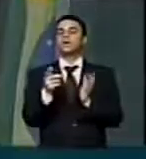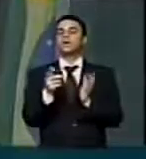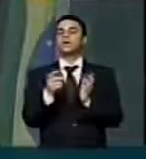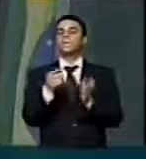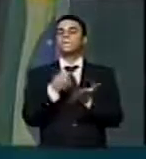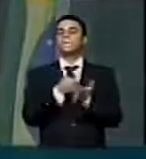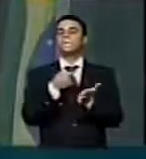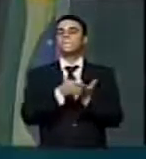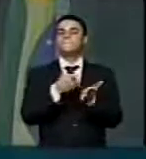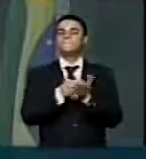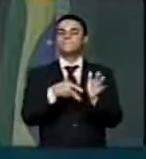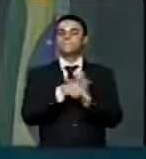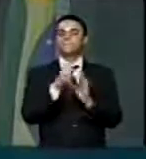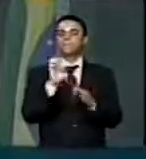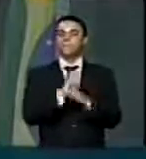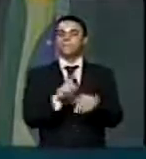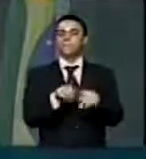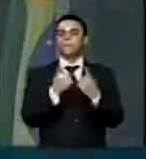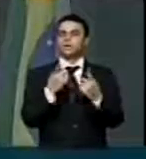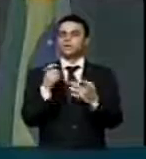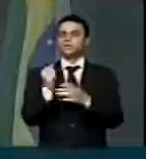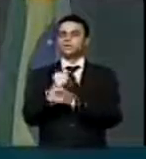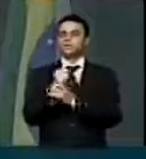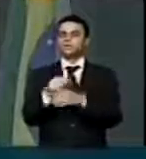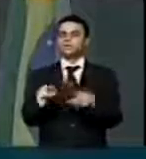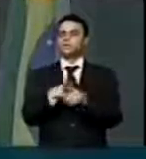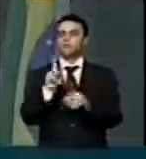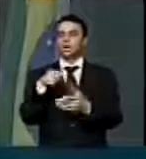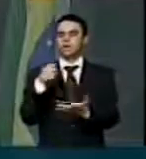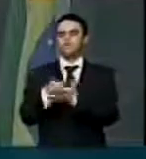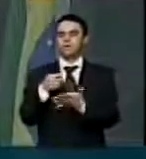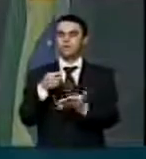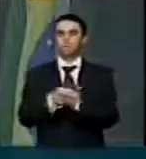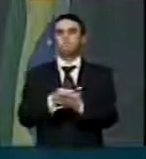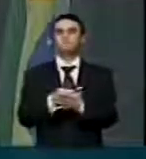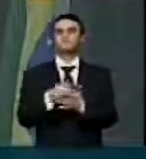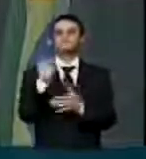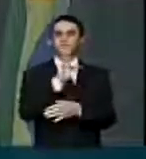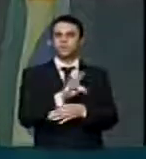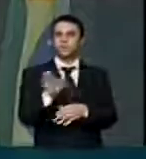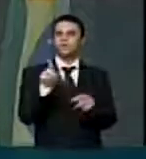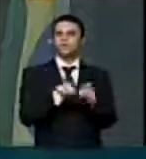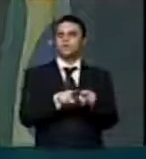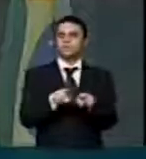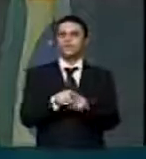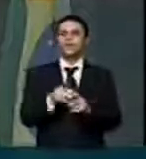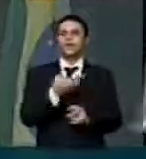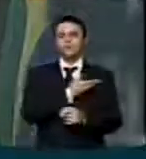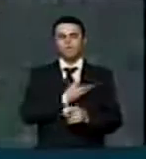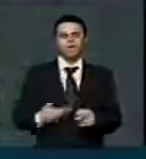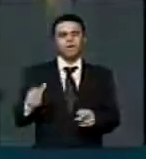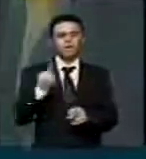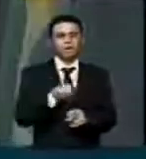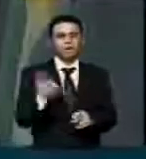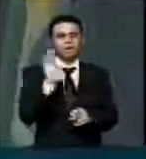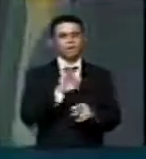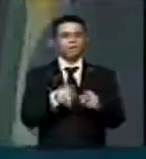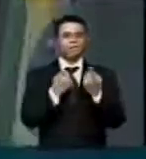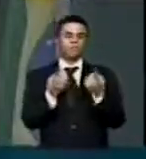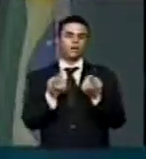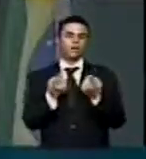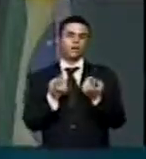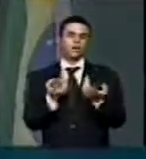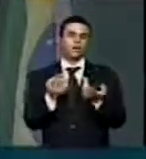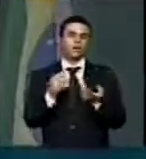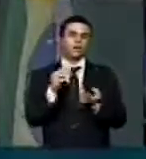Segurança pública é obrigação da União, de Estado e até do município. E a União se omite. Não aplica, não investe. E aí,